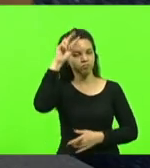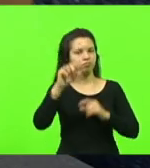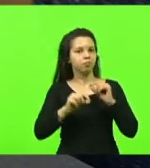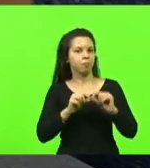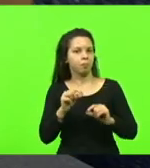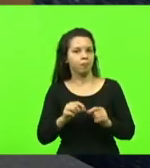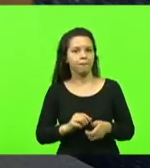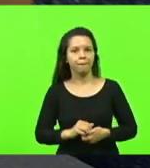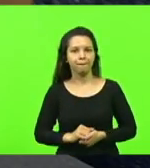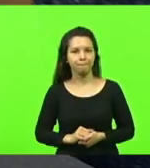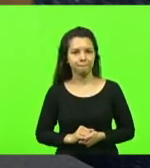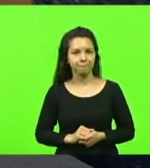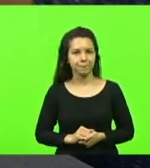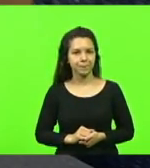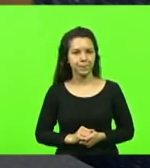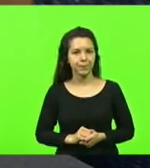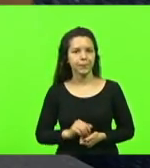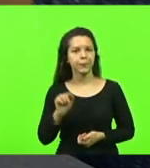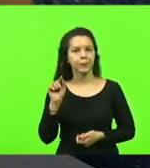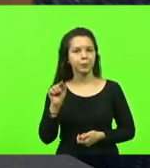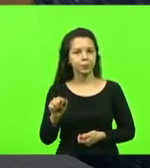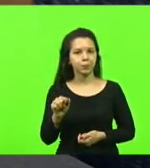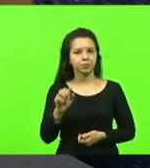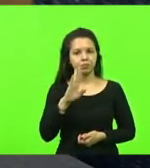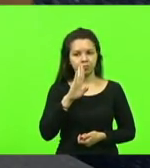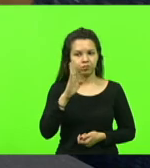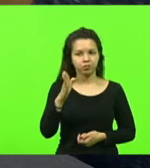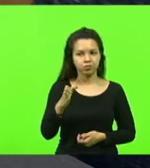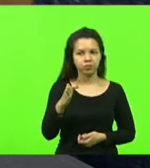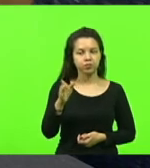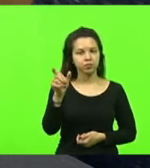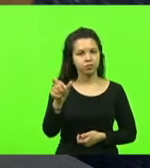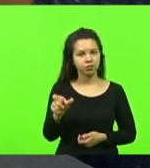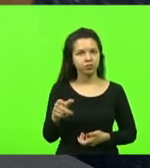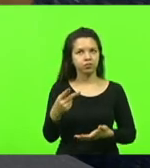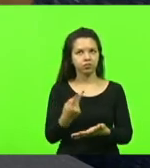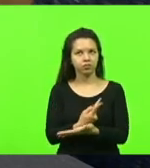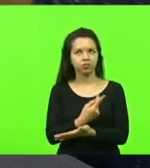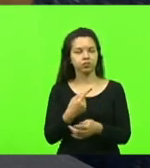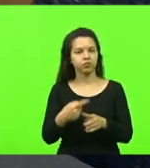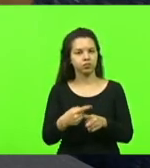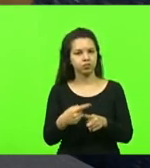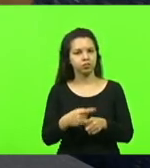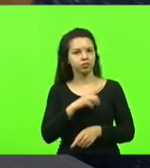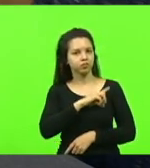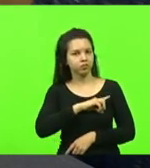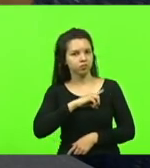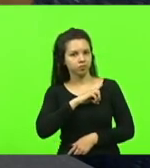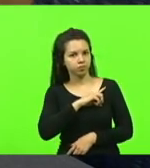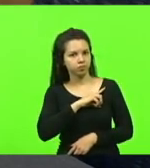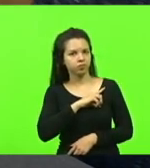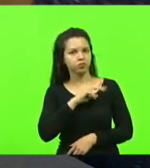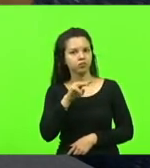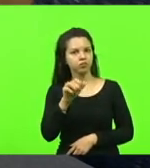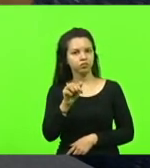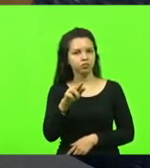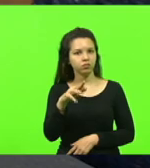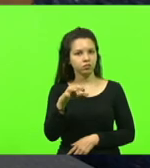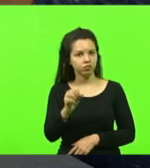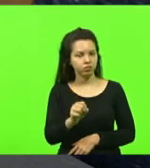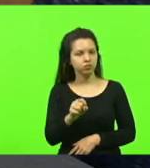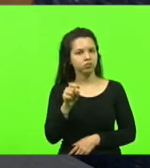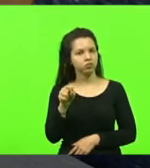ele está dirigido para a pessoa errada. Por que o delegado Marcos Guizoni, que é um homem